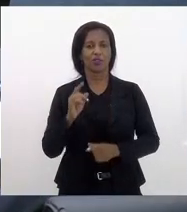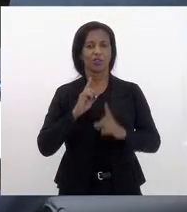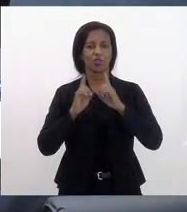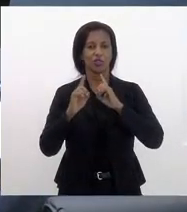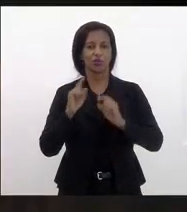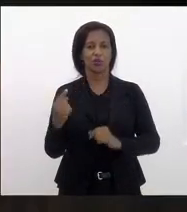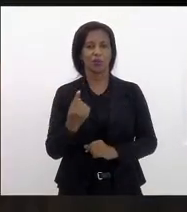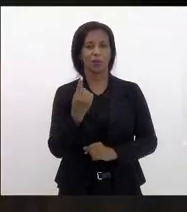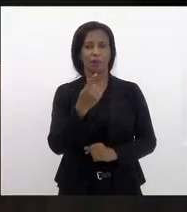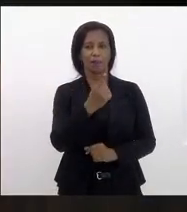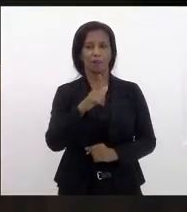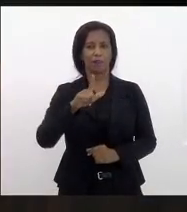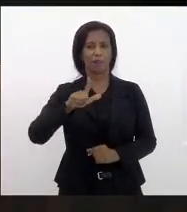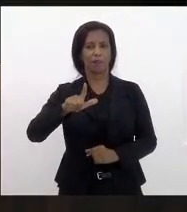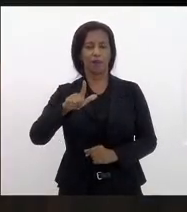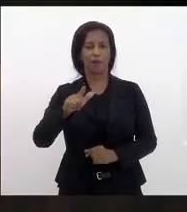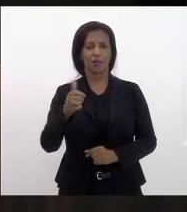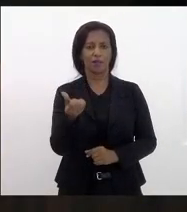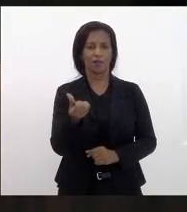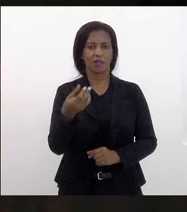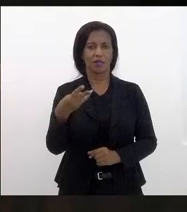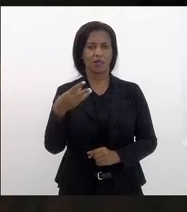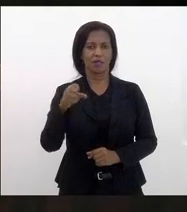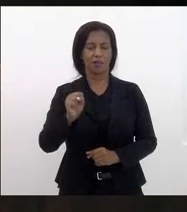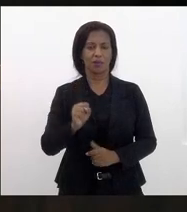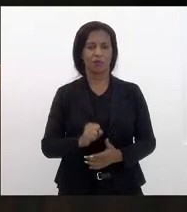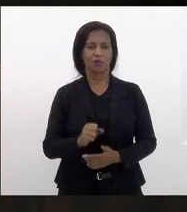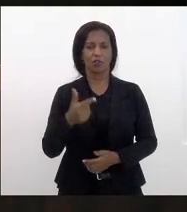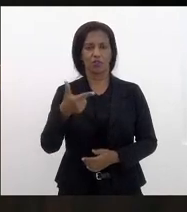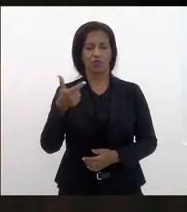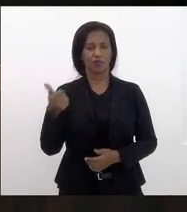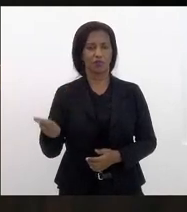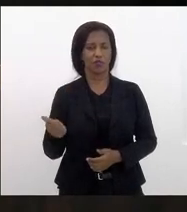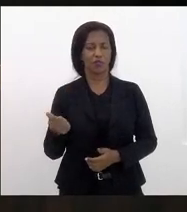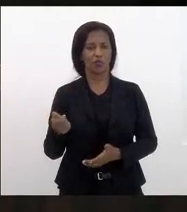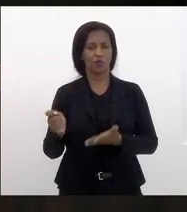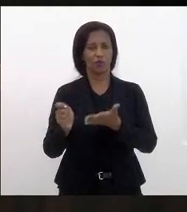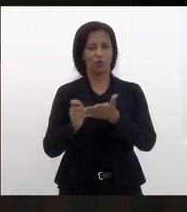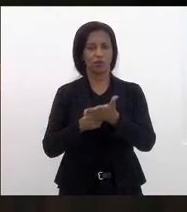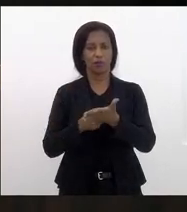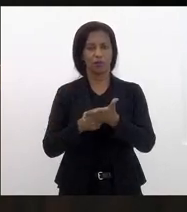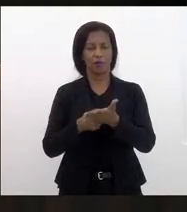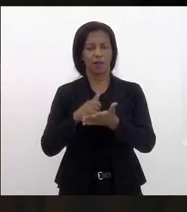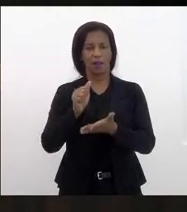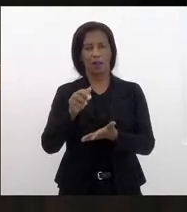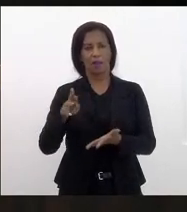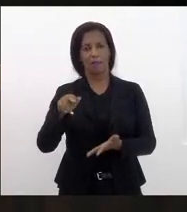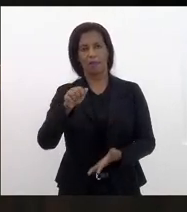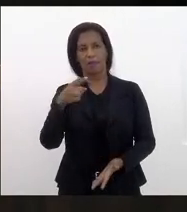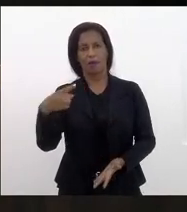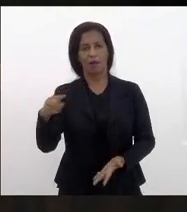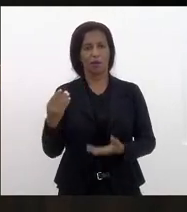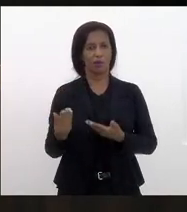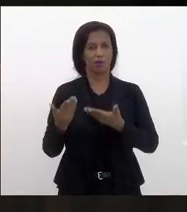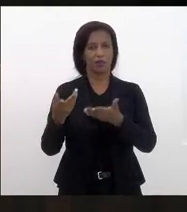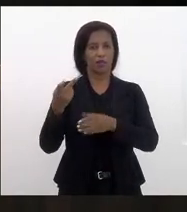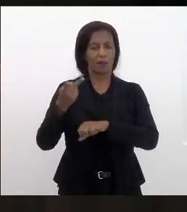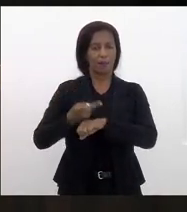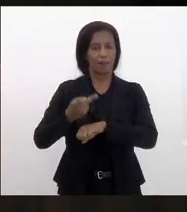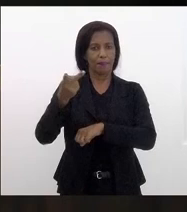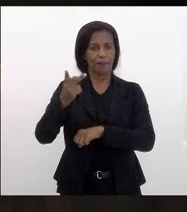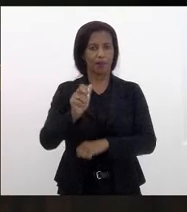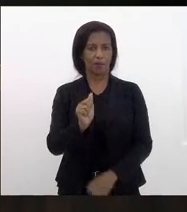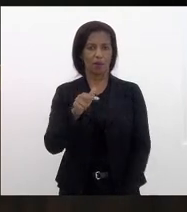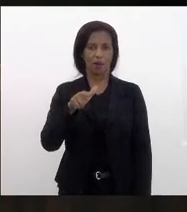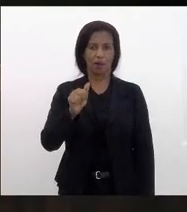única, projeto de resolução número 638-2021, de autoria do deputado Marcos Abraão, que concede o prêmio Ananeri